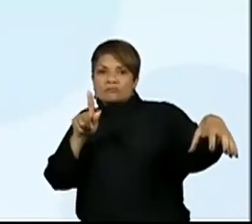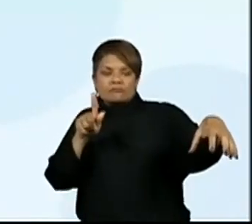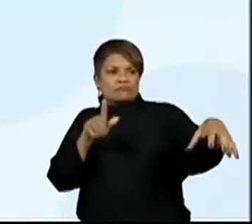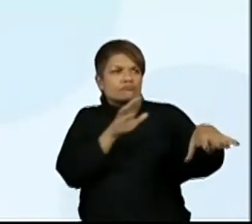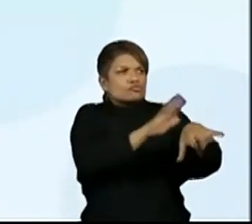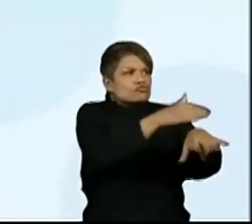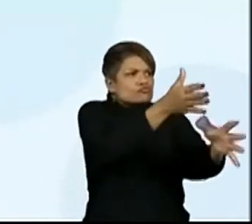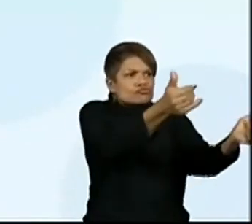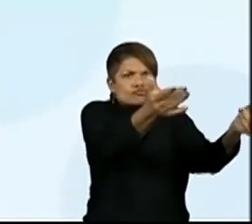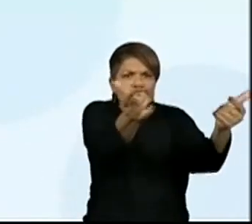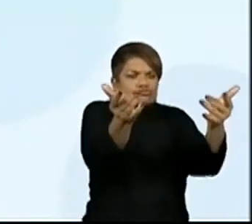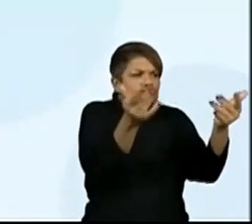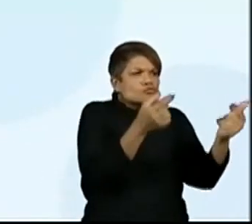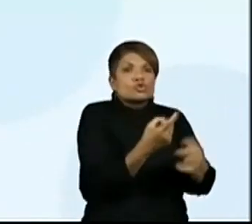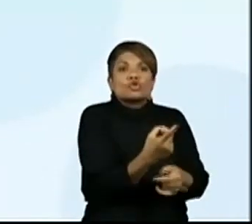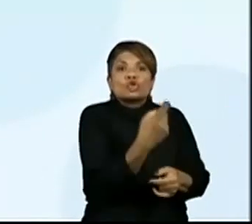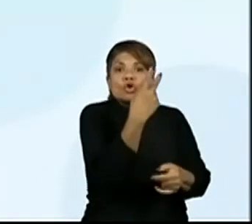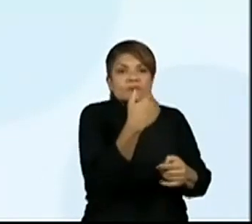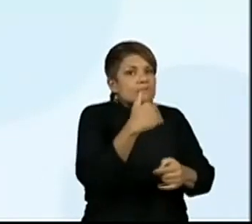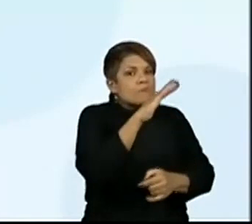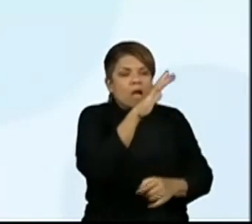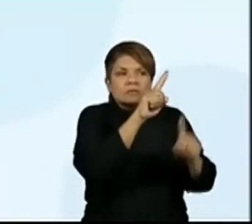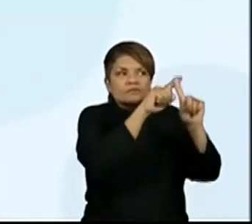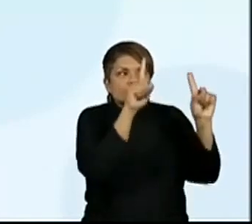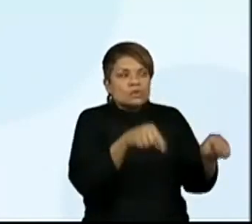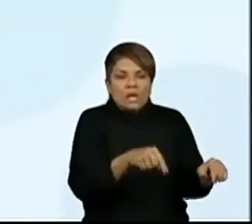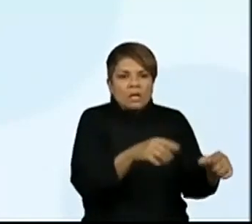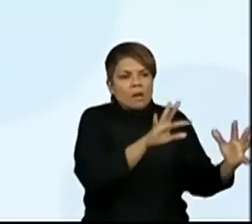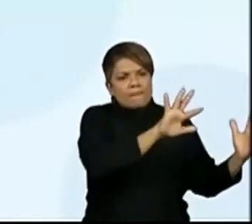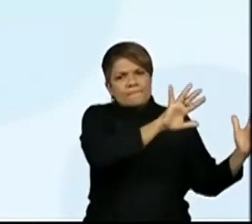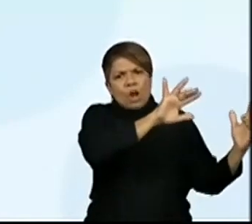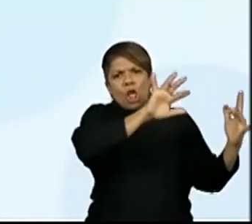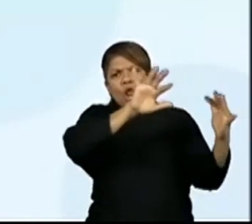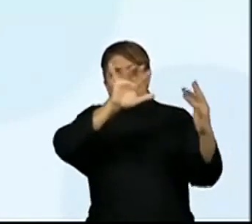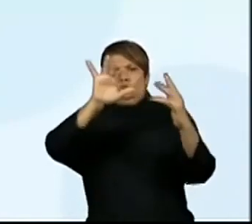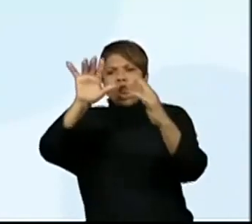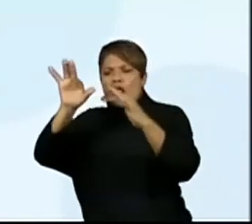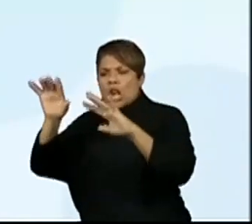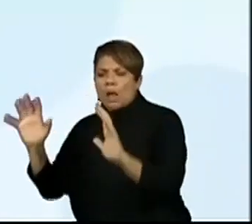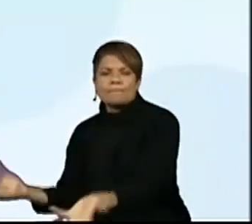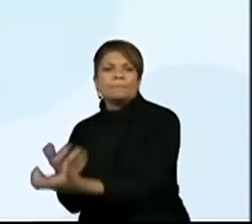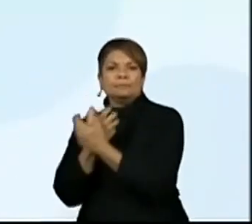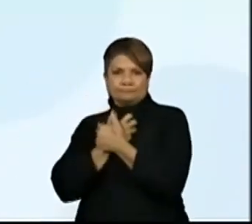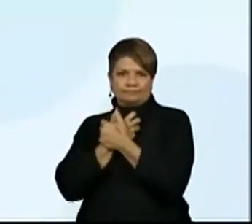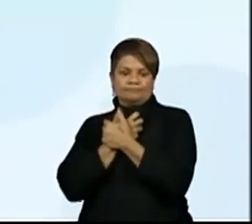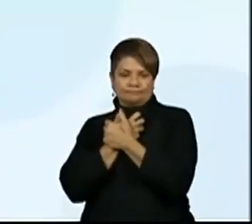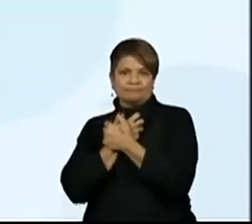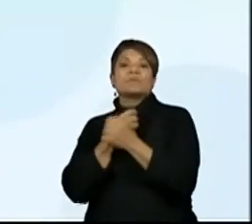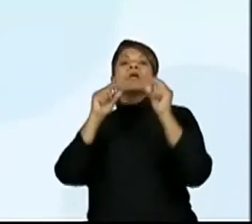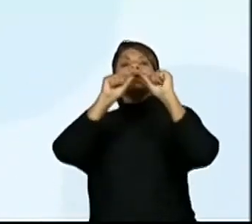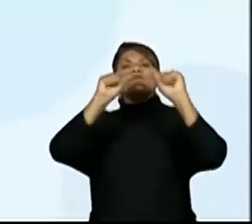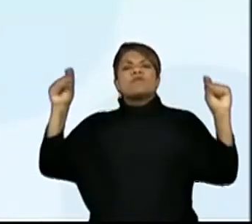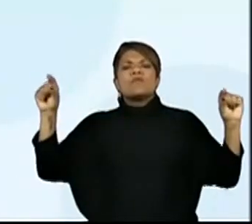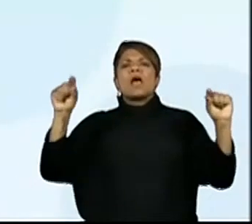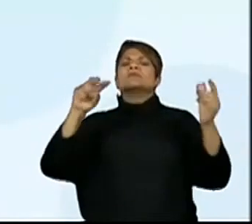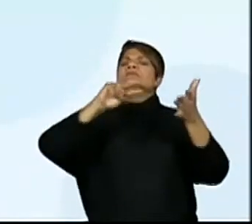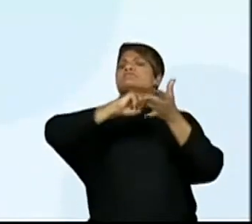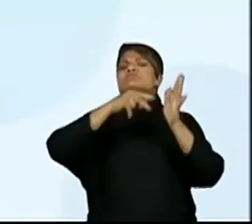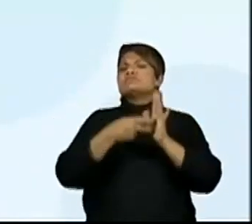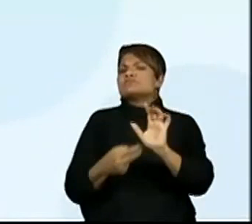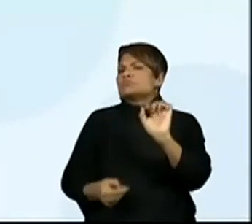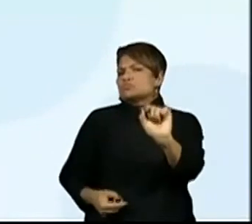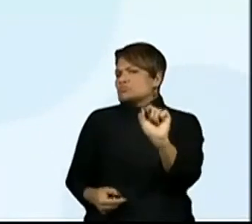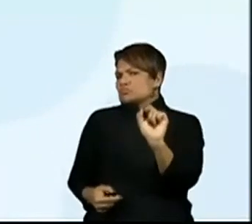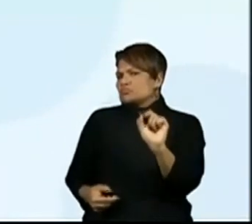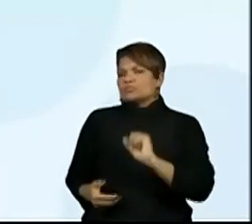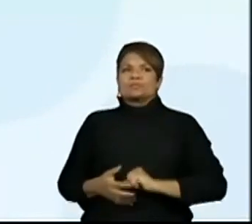para a ação de resgate. Essa frase traz a seguinte informação. Vamos traduzir essa frase.